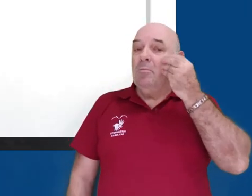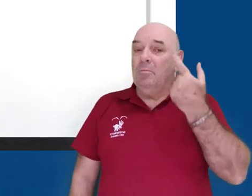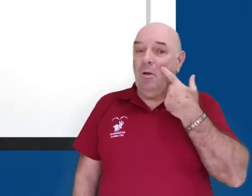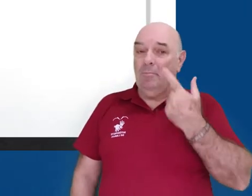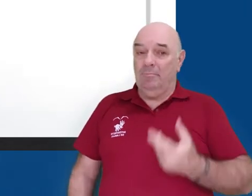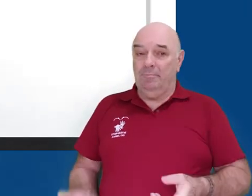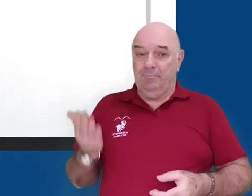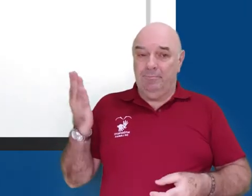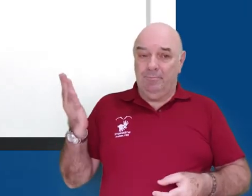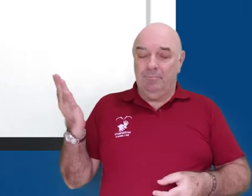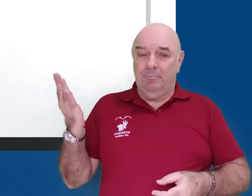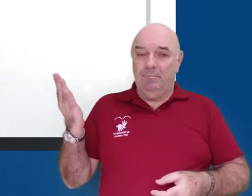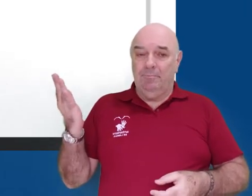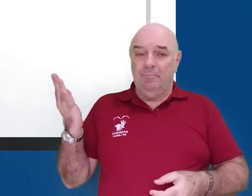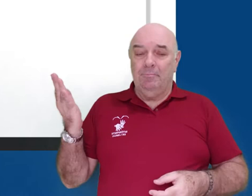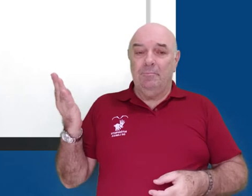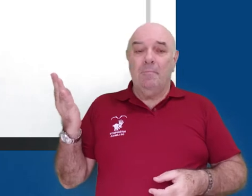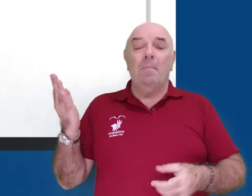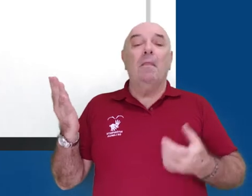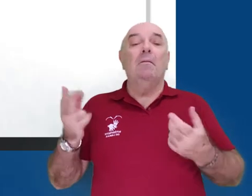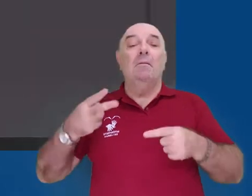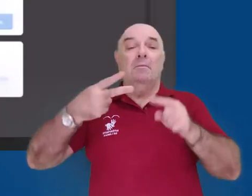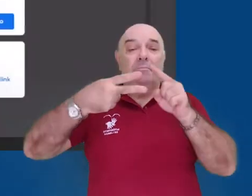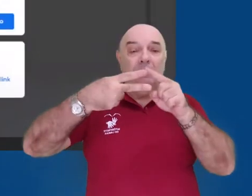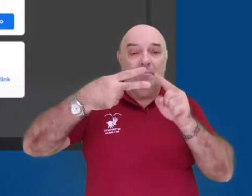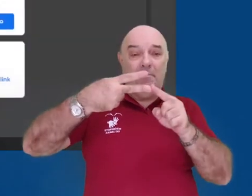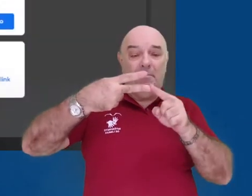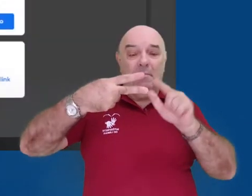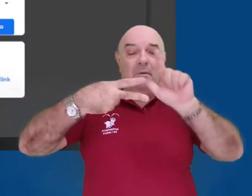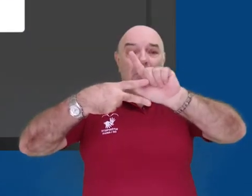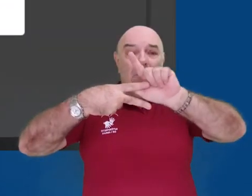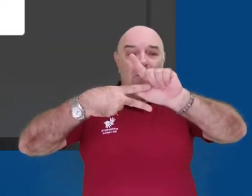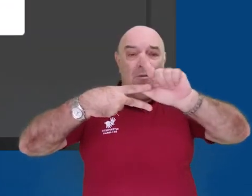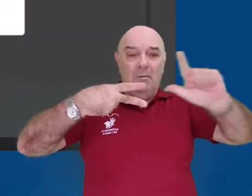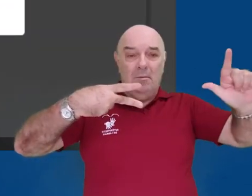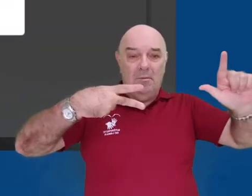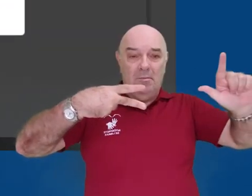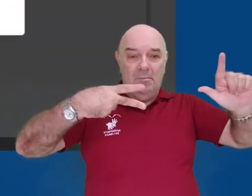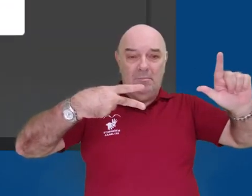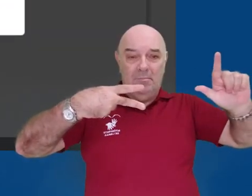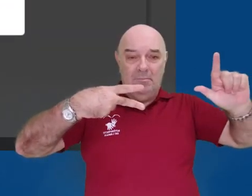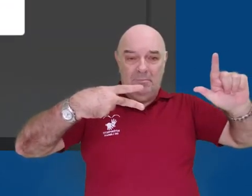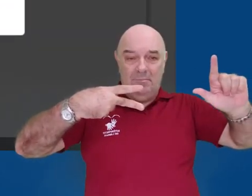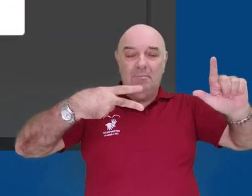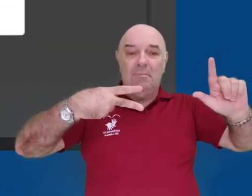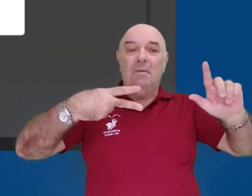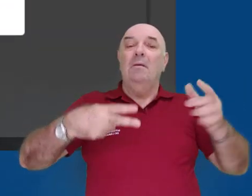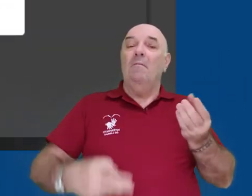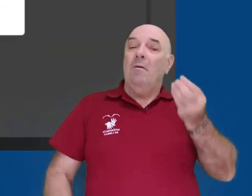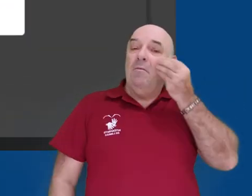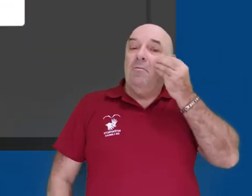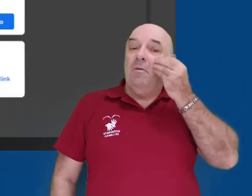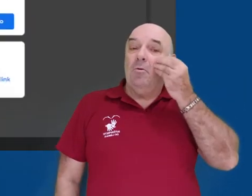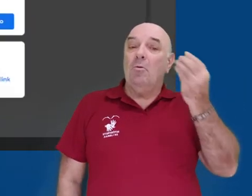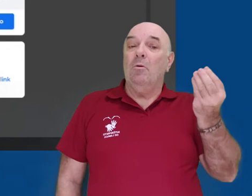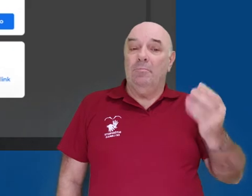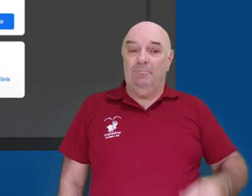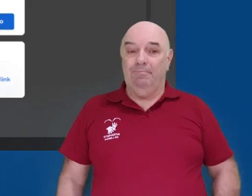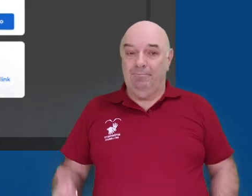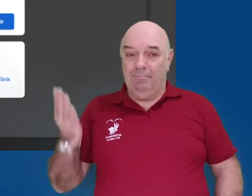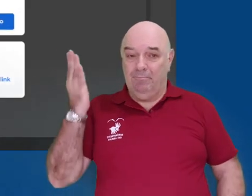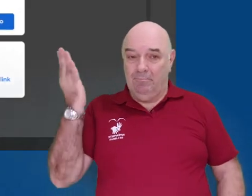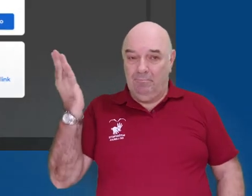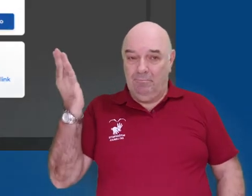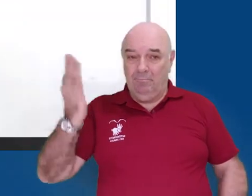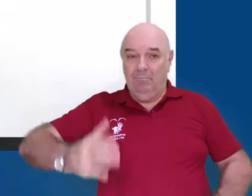Se não quiser permitir que isso aconteça, desmarque a primeira opção nas configurações. Vamos lá ver